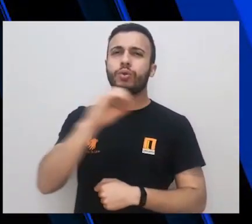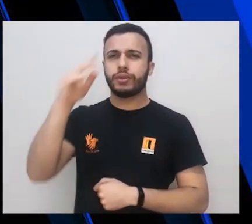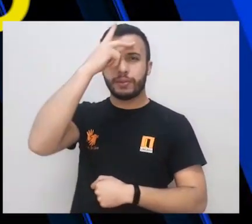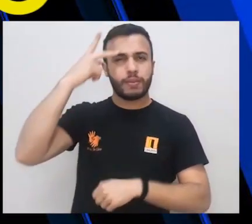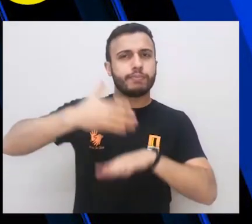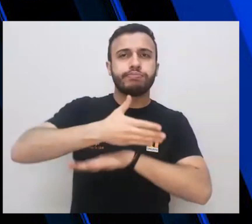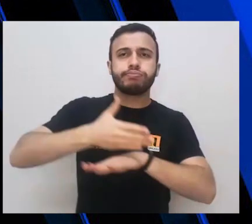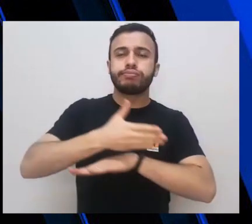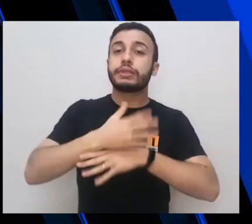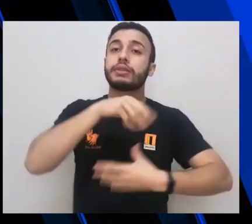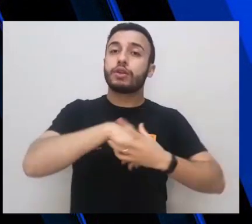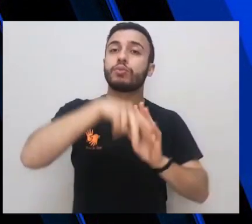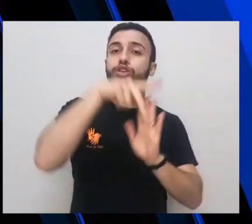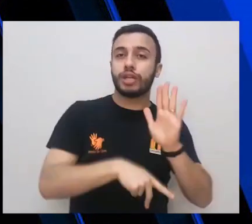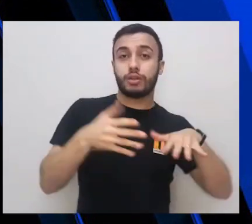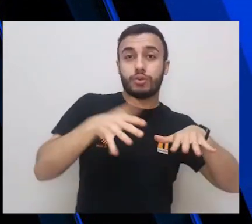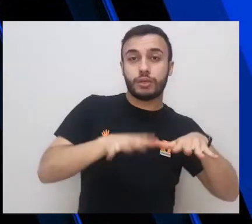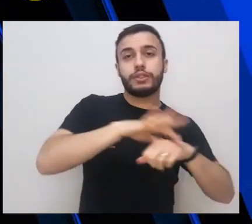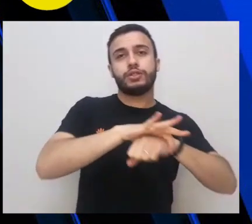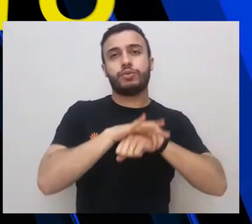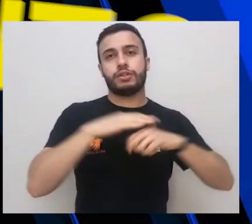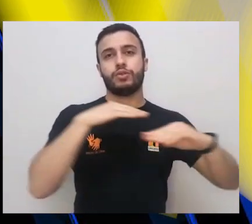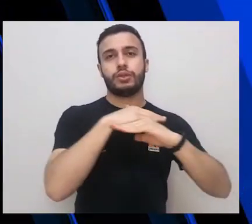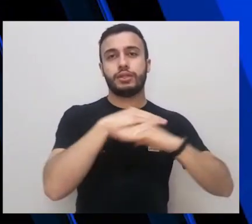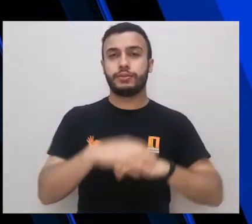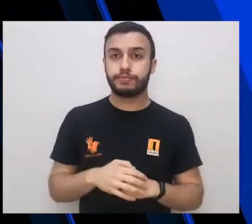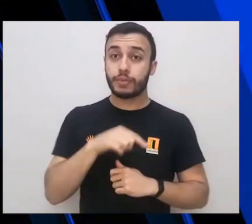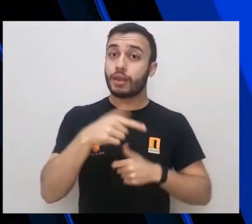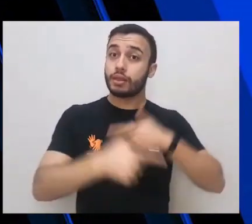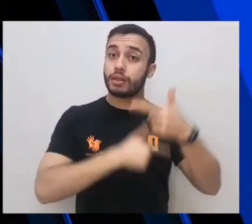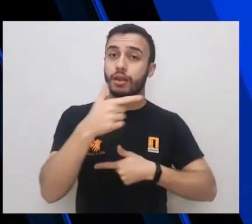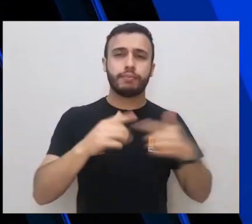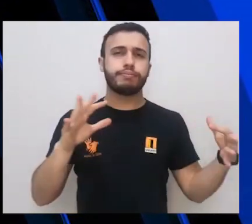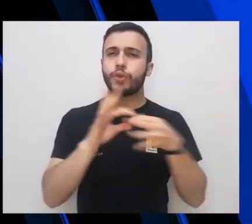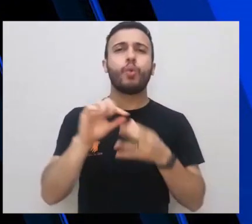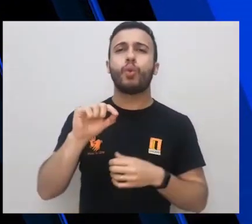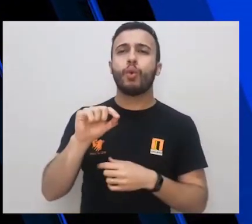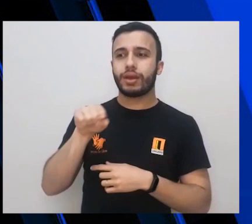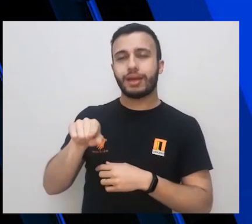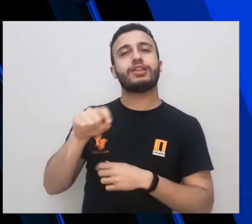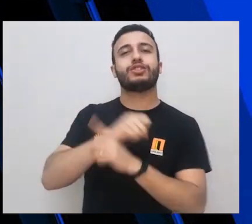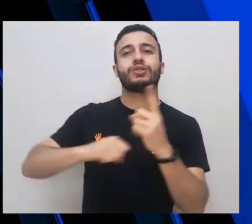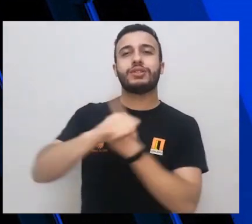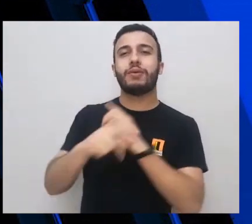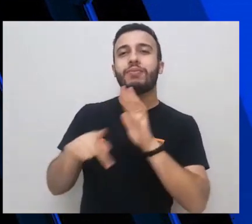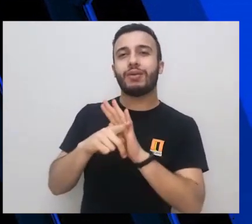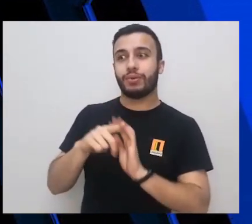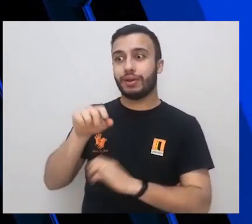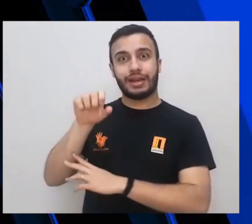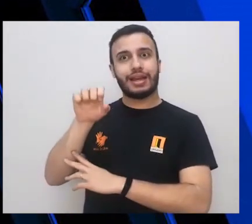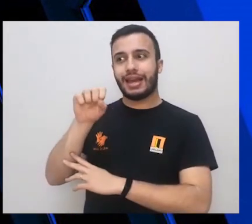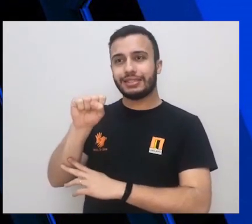por meio de projetos nos eixos de inclusão e segurança no trânsito. Esse trabalho está totalmente conectado com o social, do ESG,